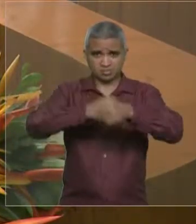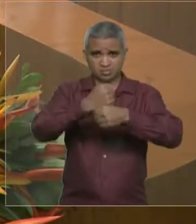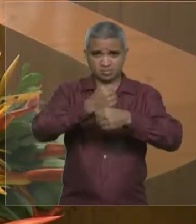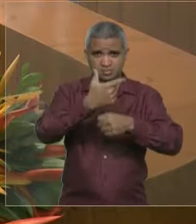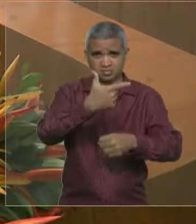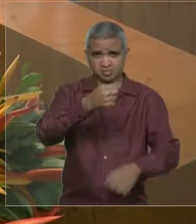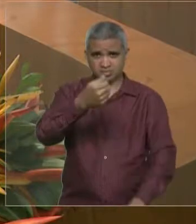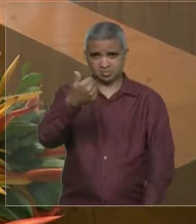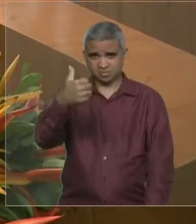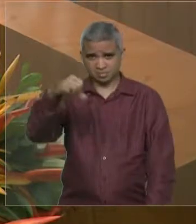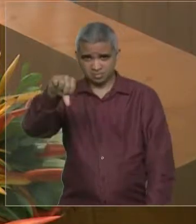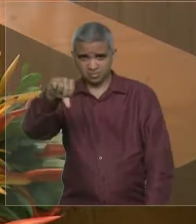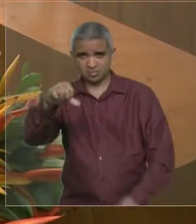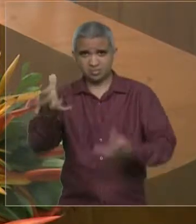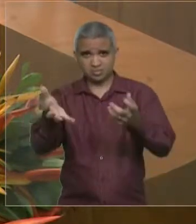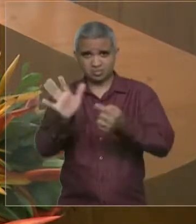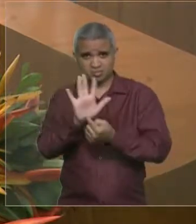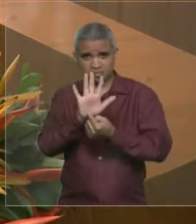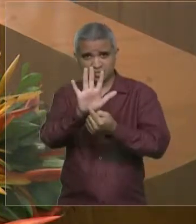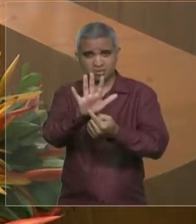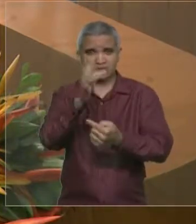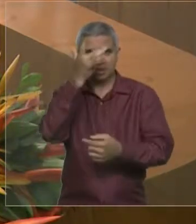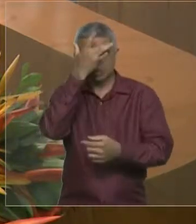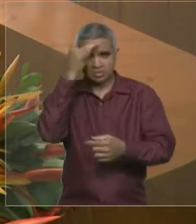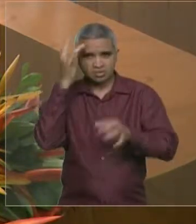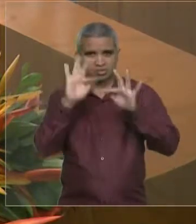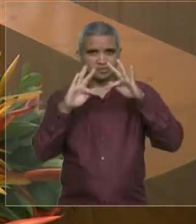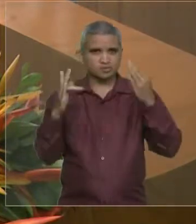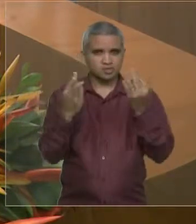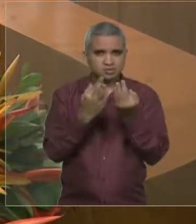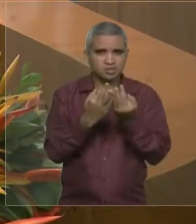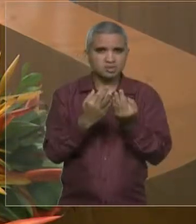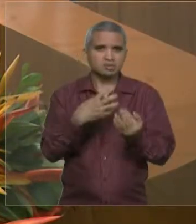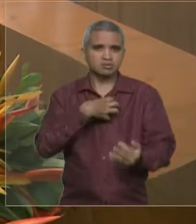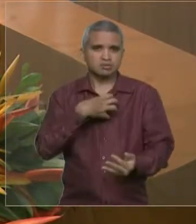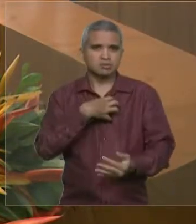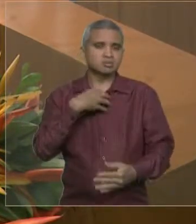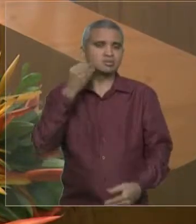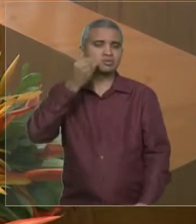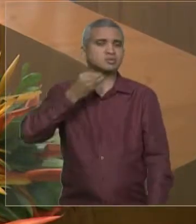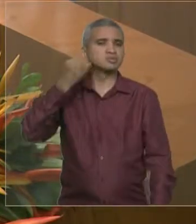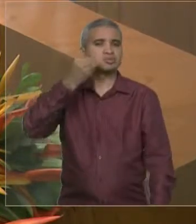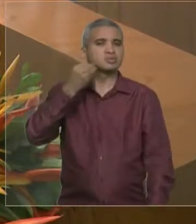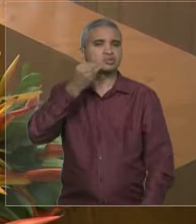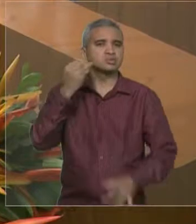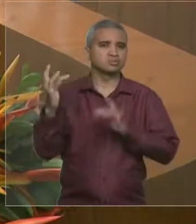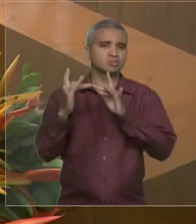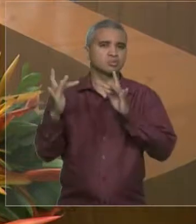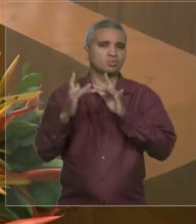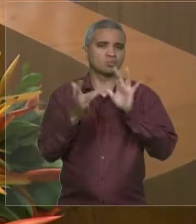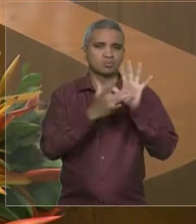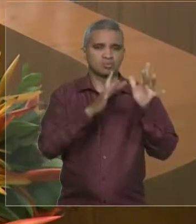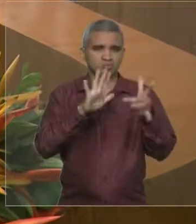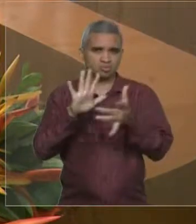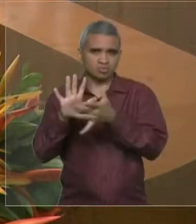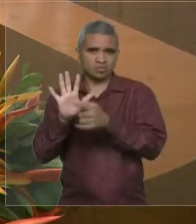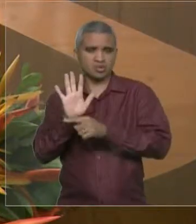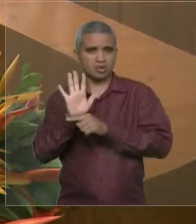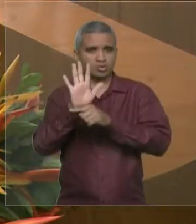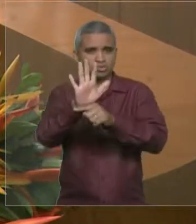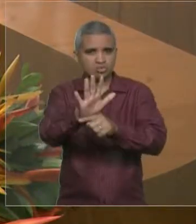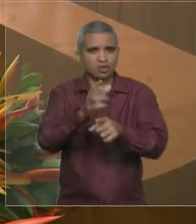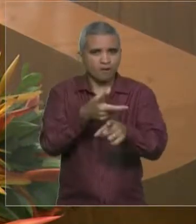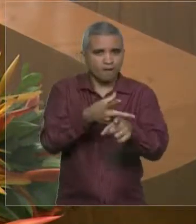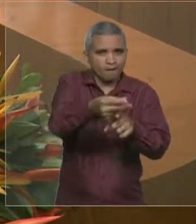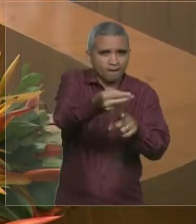profunda experiência de Jesus e da sua palavra, para conseguir vencer os desafios e dificuldades que encontra em seu